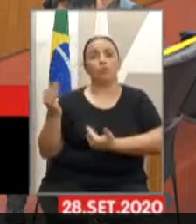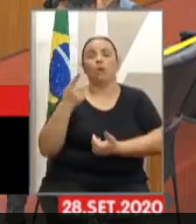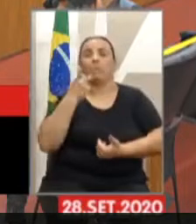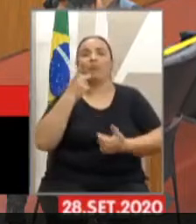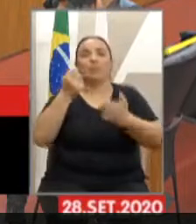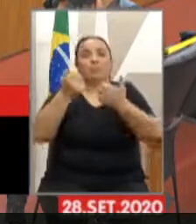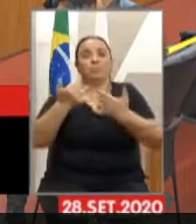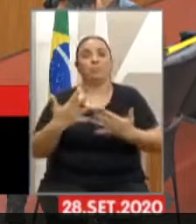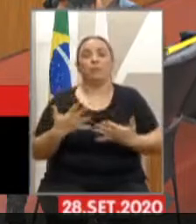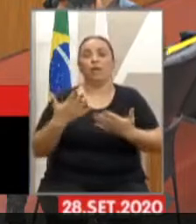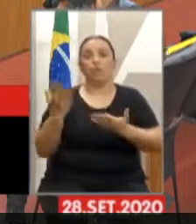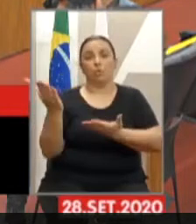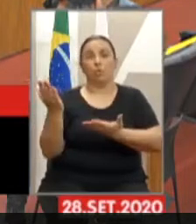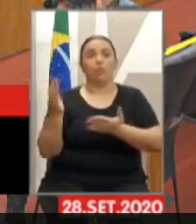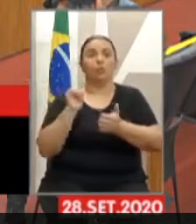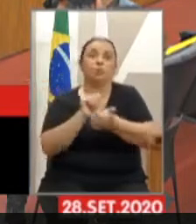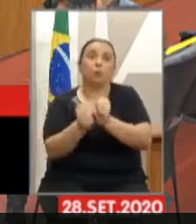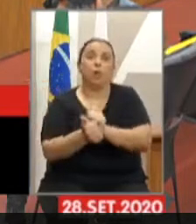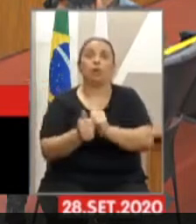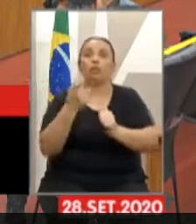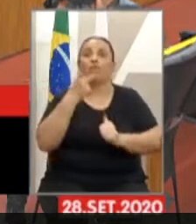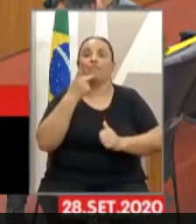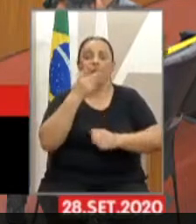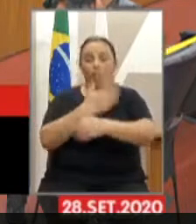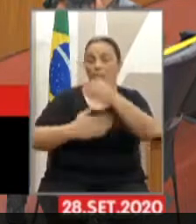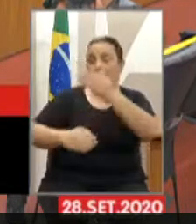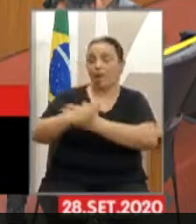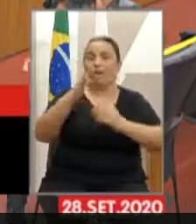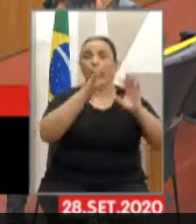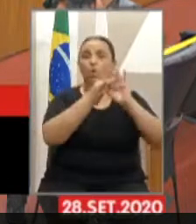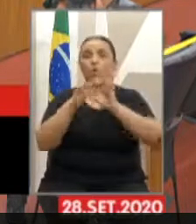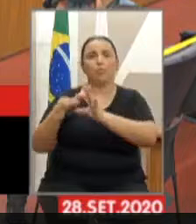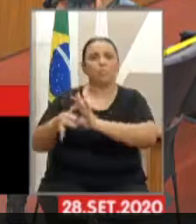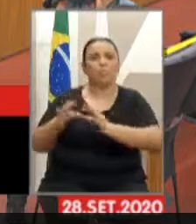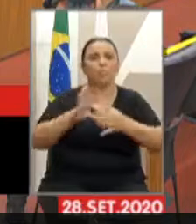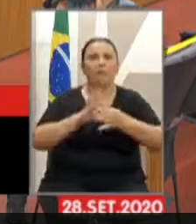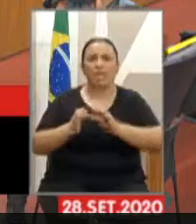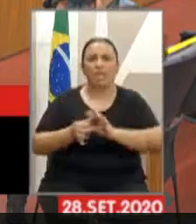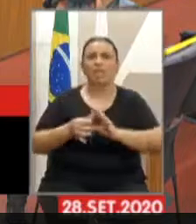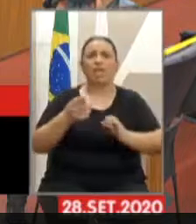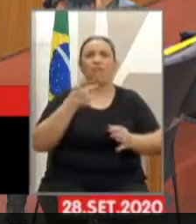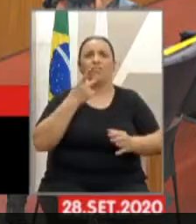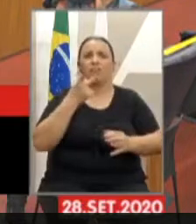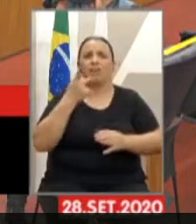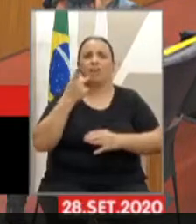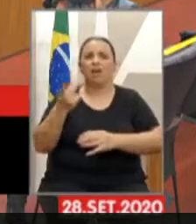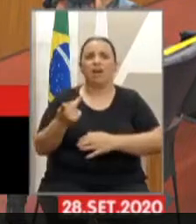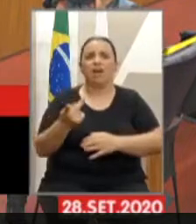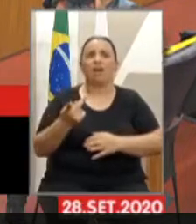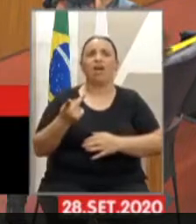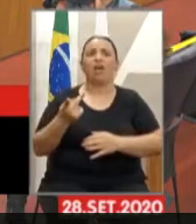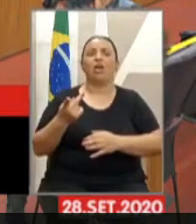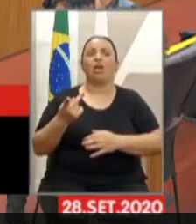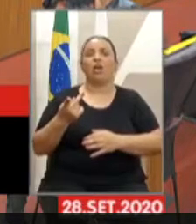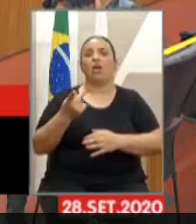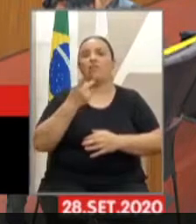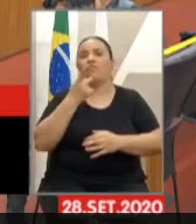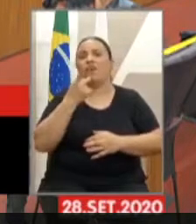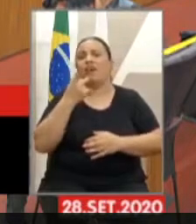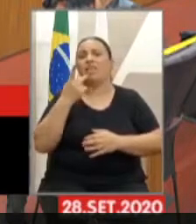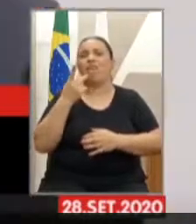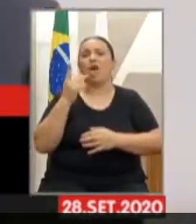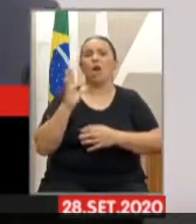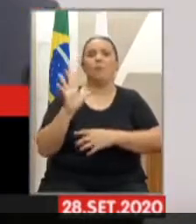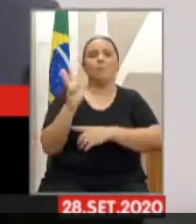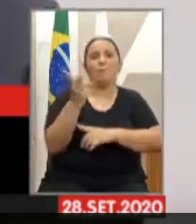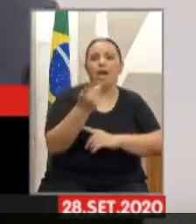desporto, que fala da Paralimpíada, que fala da Paralimpíada, é de uma